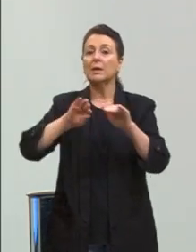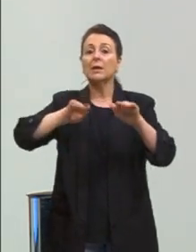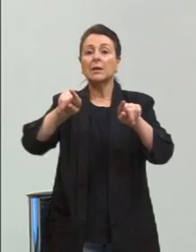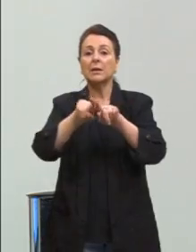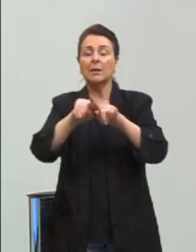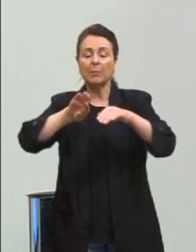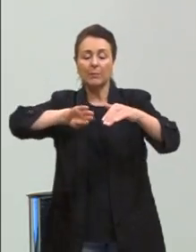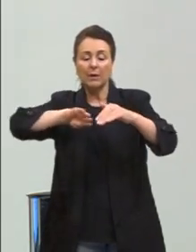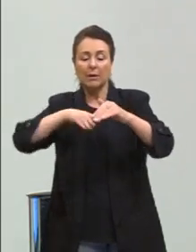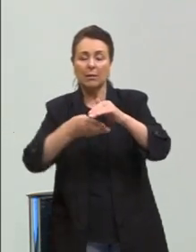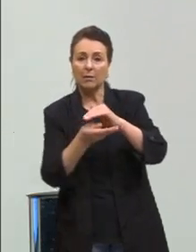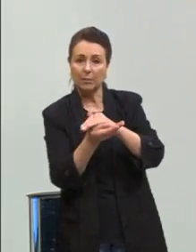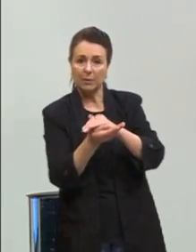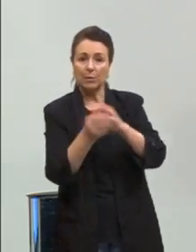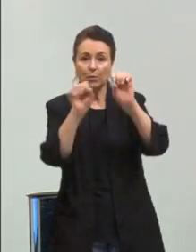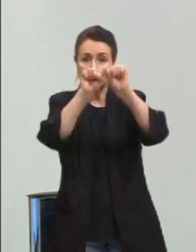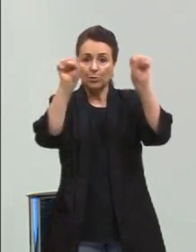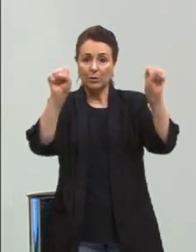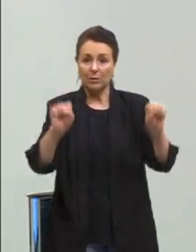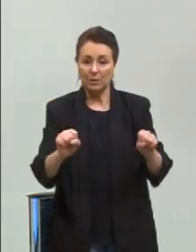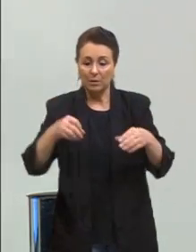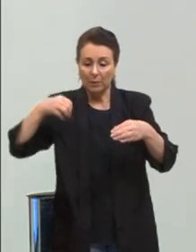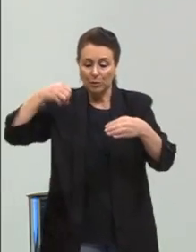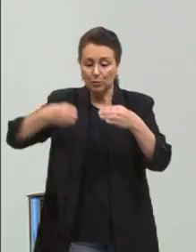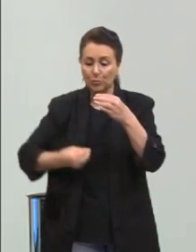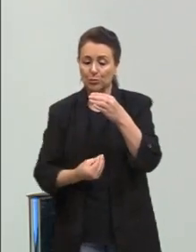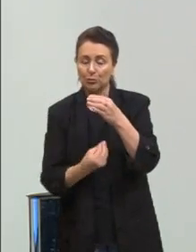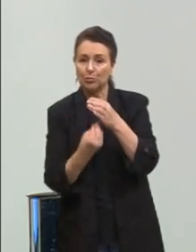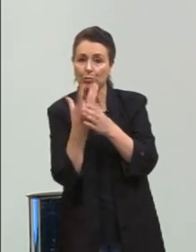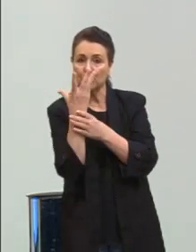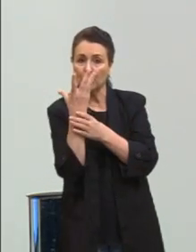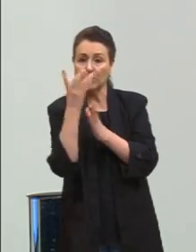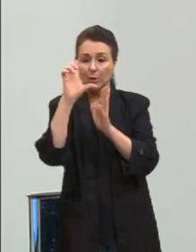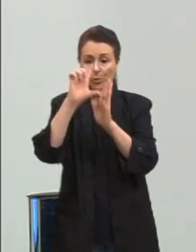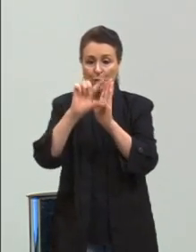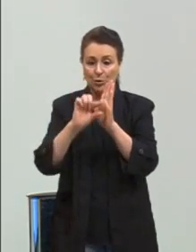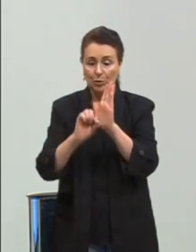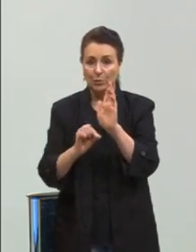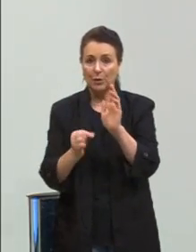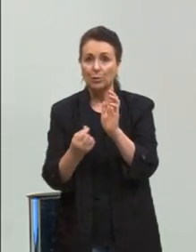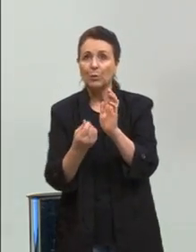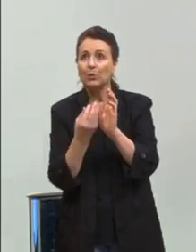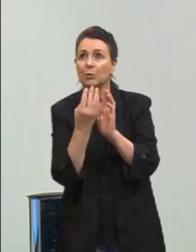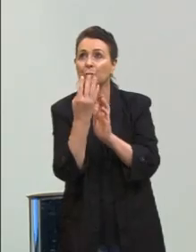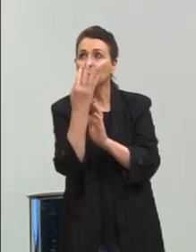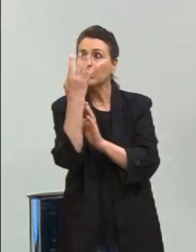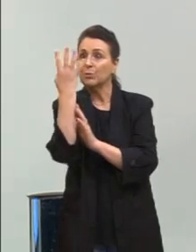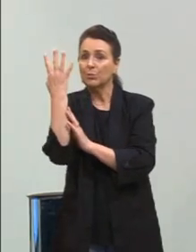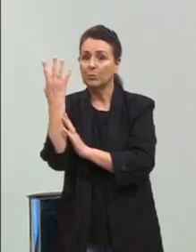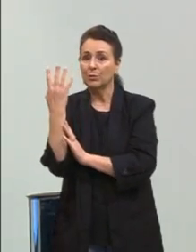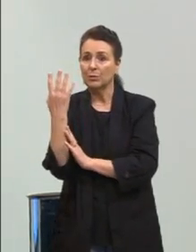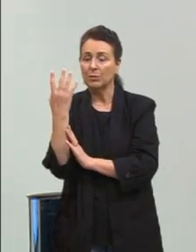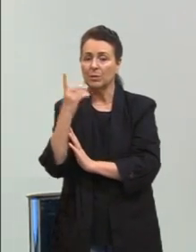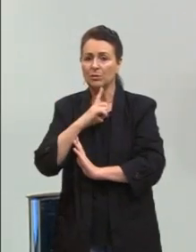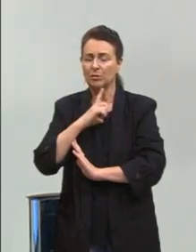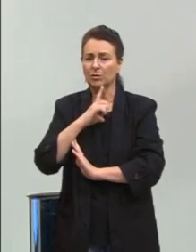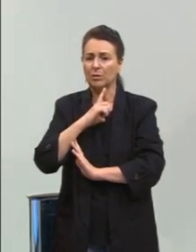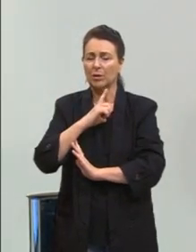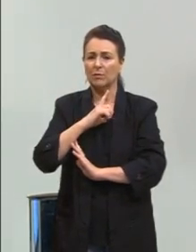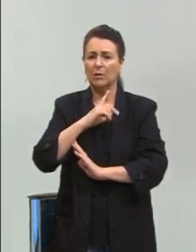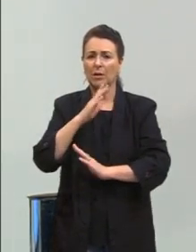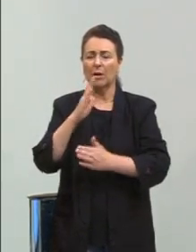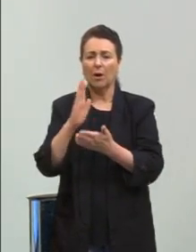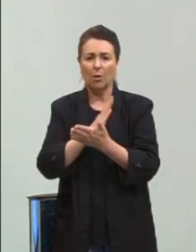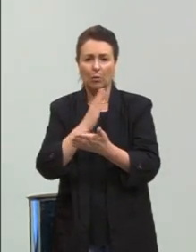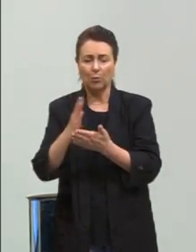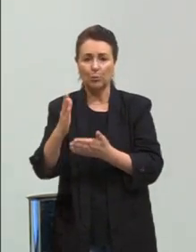do nosso sistema de produção para a redução desses gases. A gente teve alguns presidentes, por exemplo,